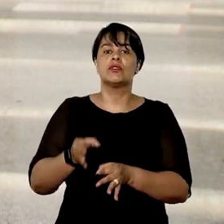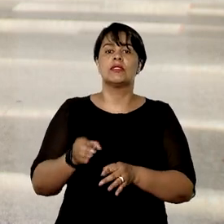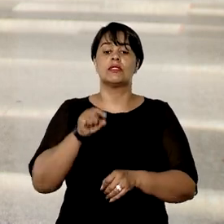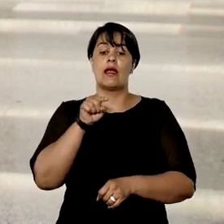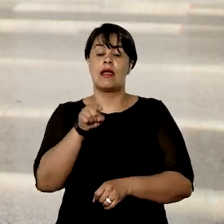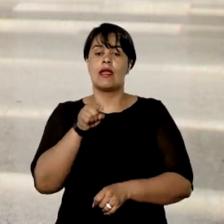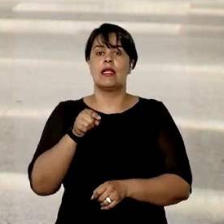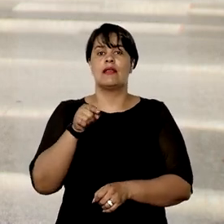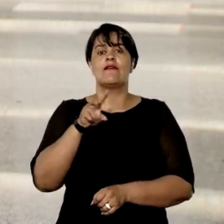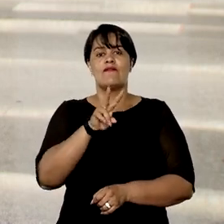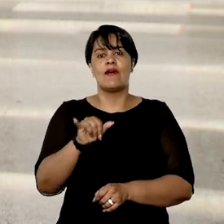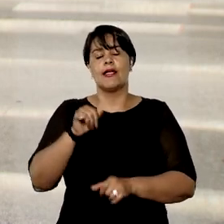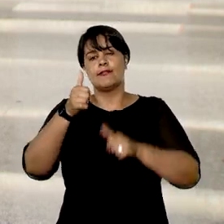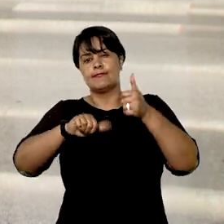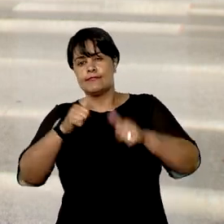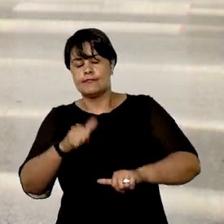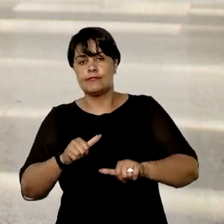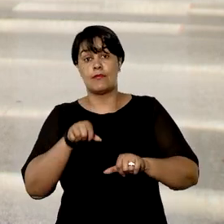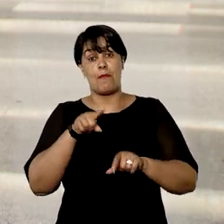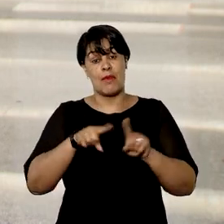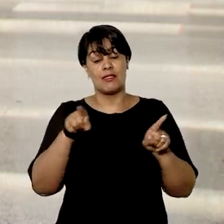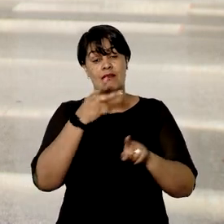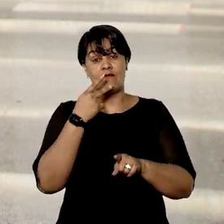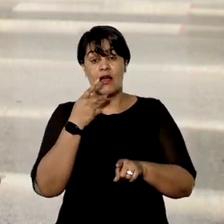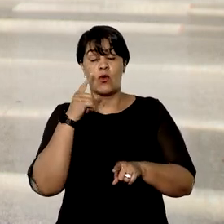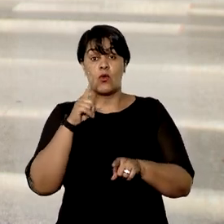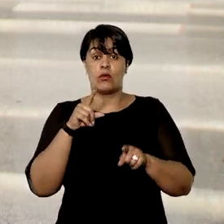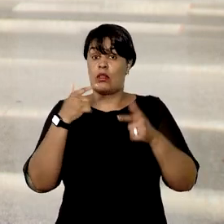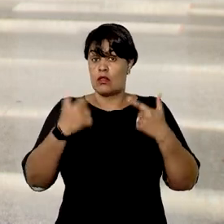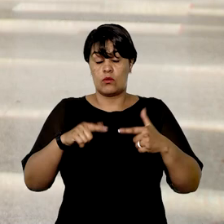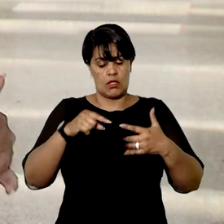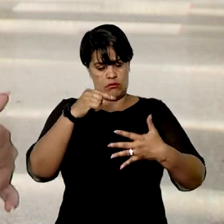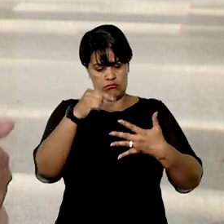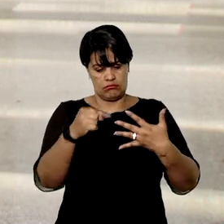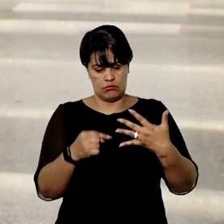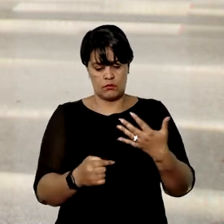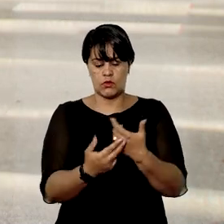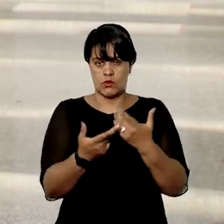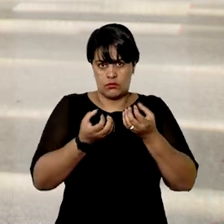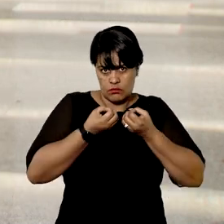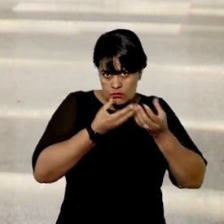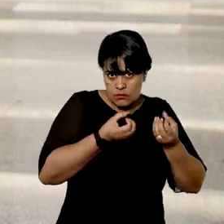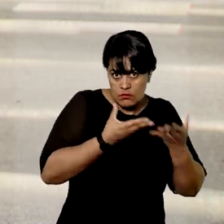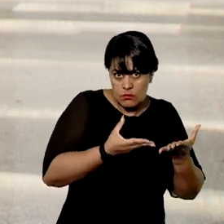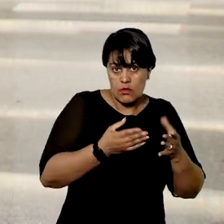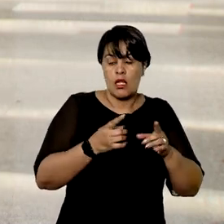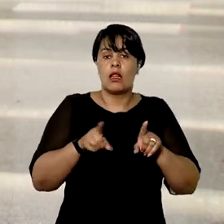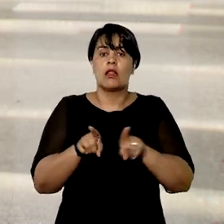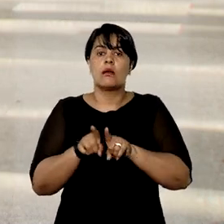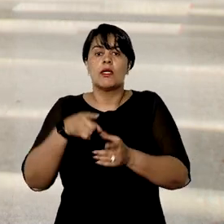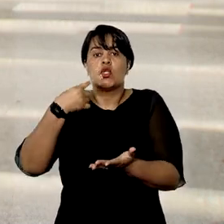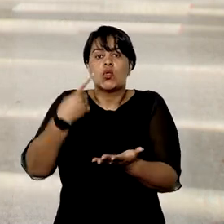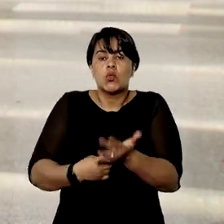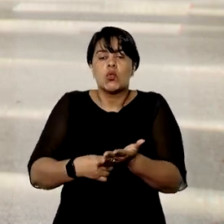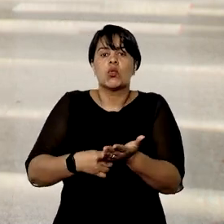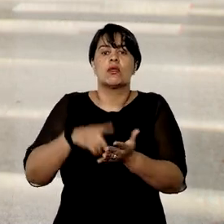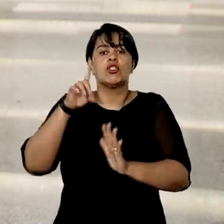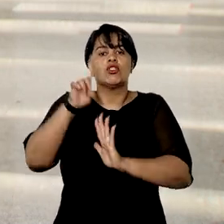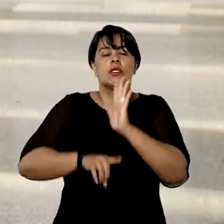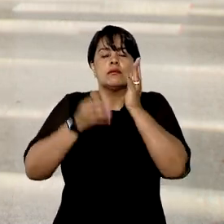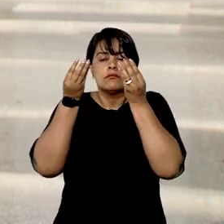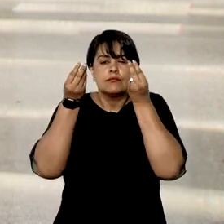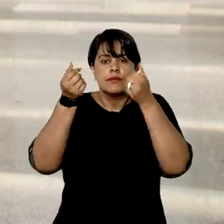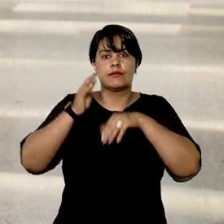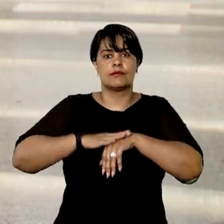primeiro grau, que justificou que, além de não ter sido preenchido o requisito objetivo da confissão, o acordo não é um direito